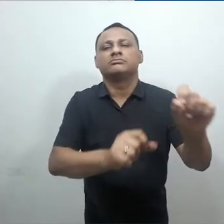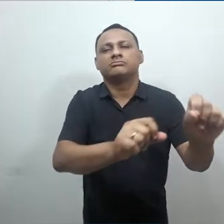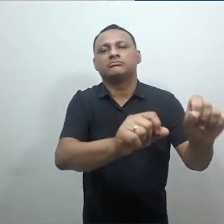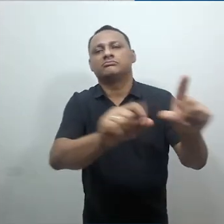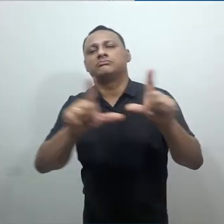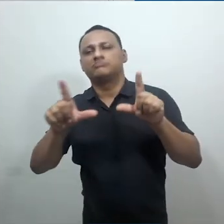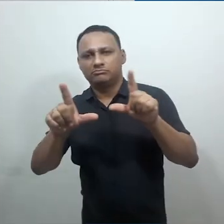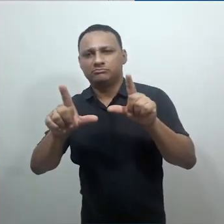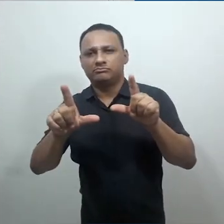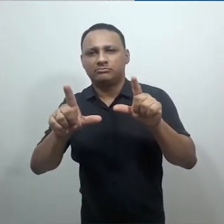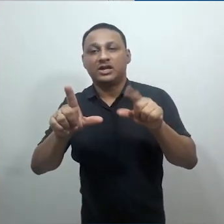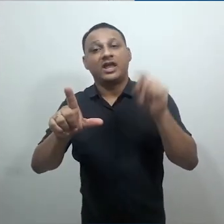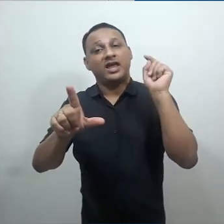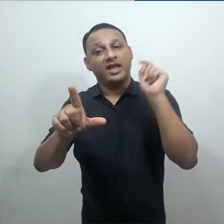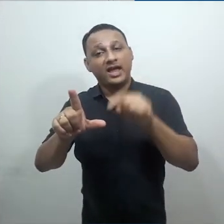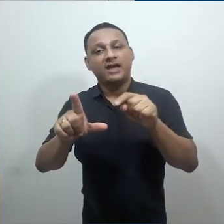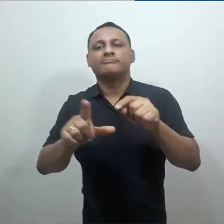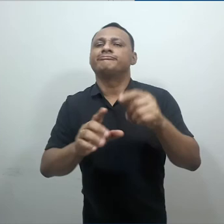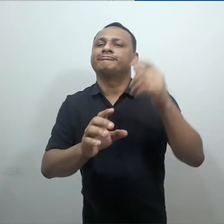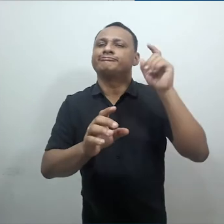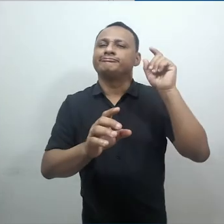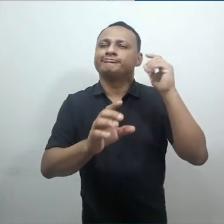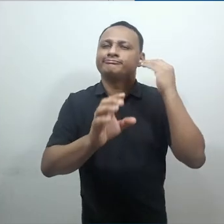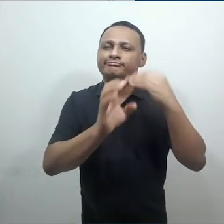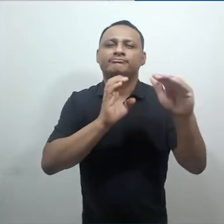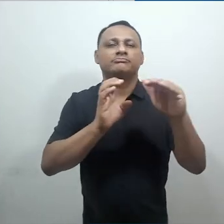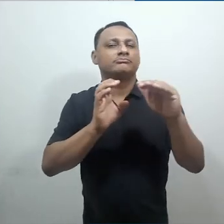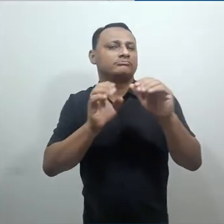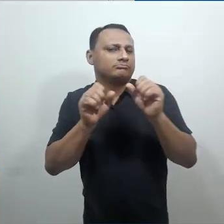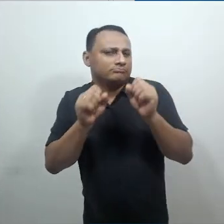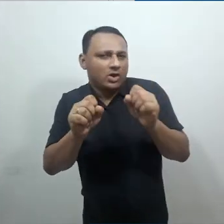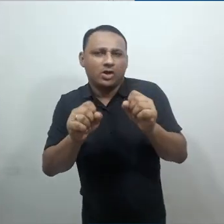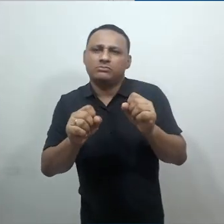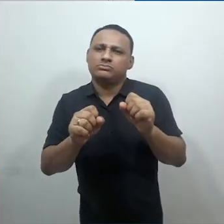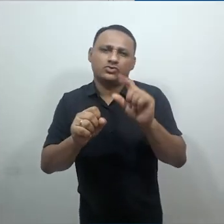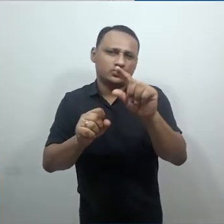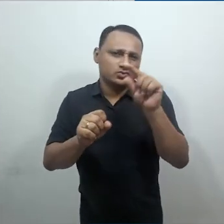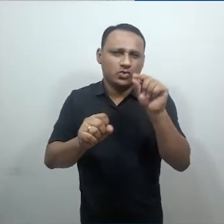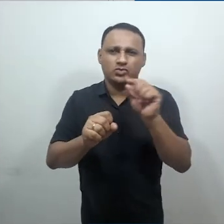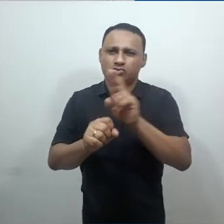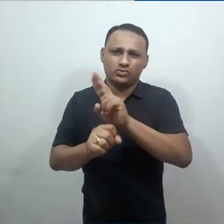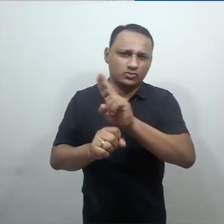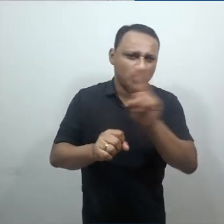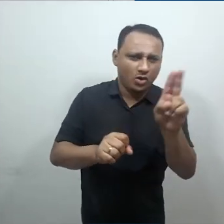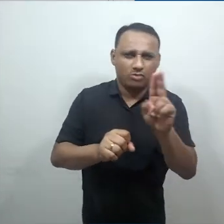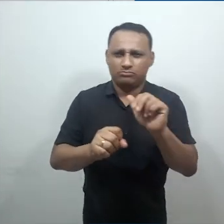que desejamos enviar. E podemos escolher um nome para ele aqui.